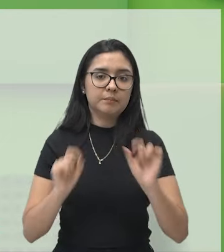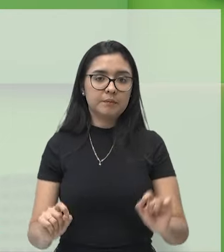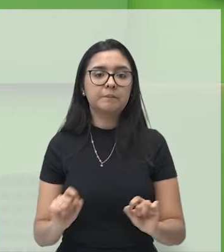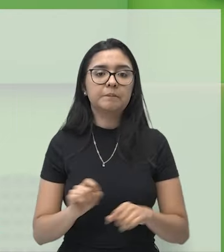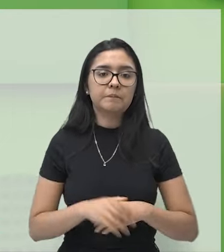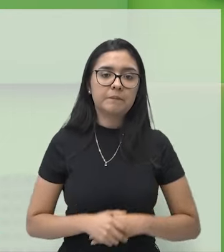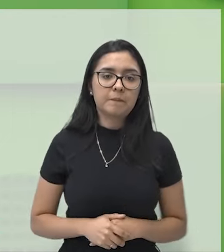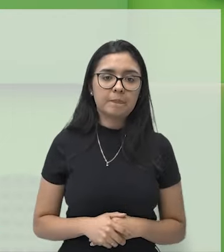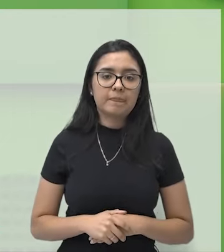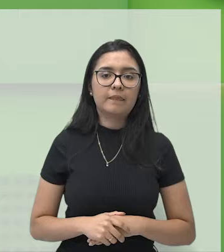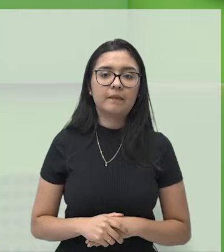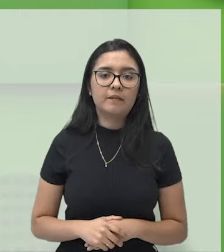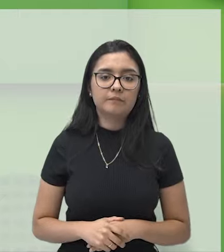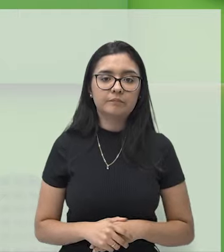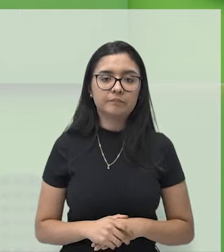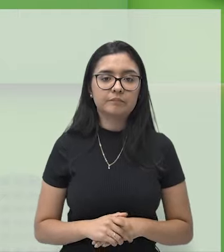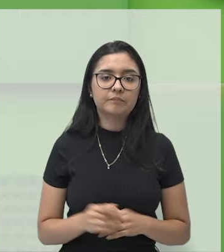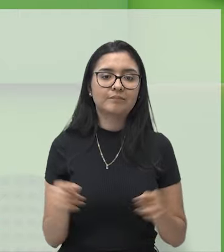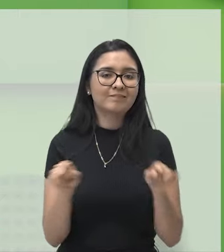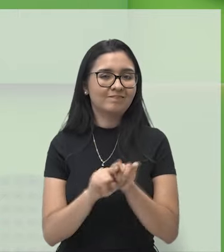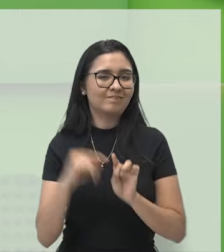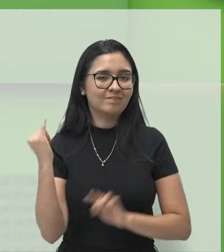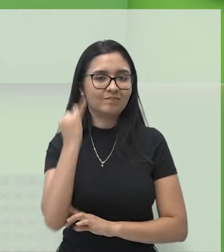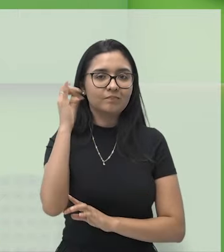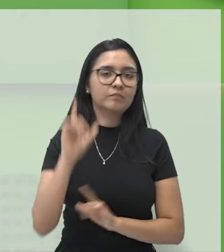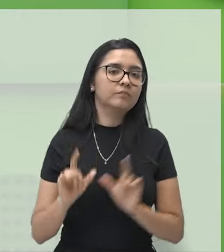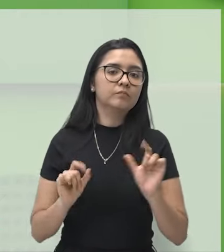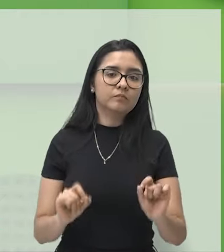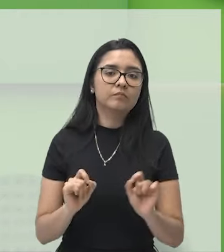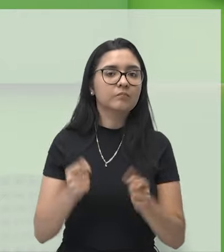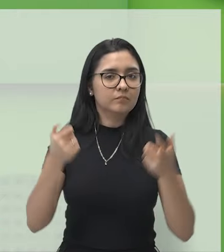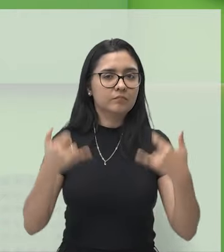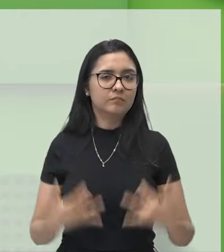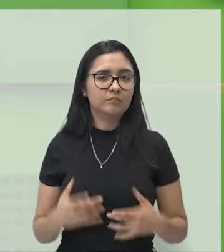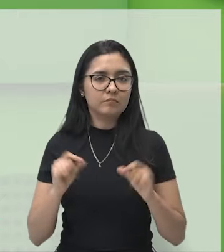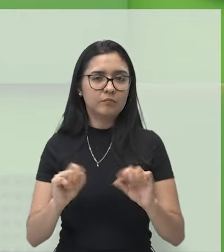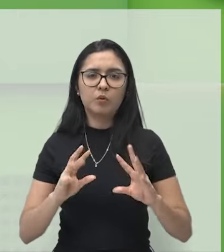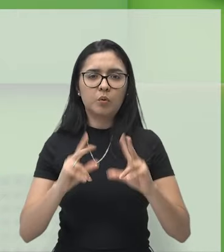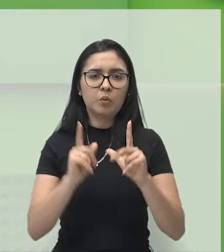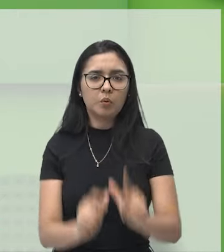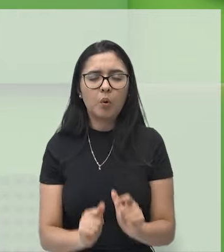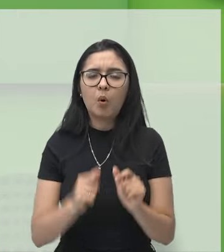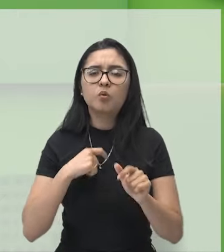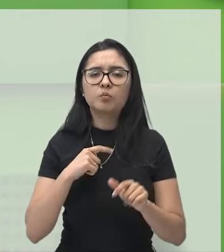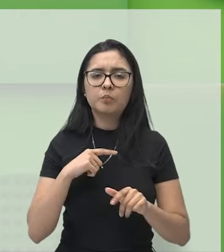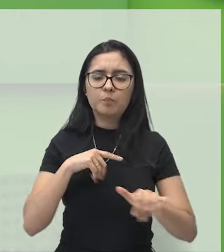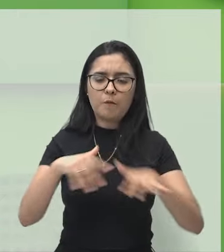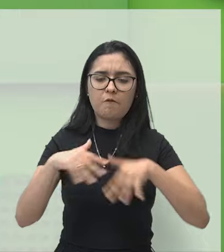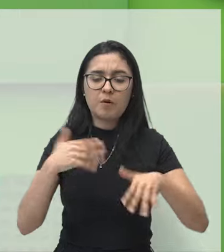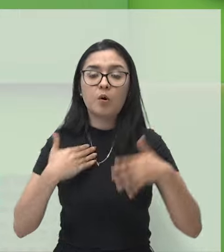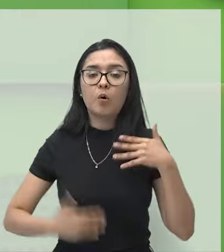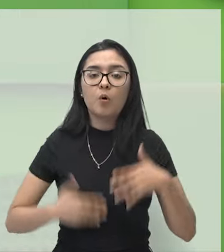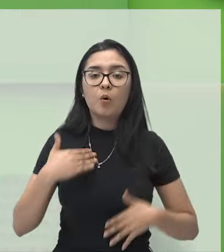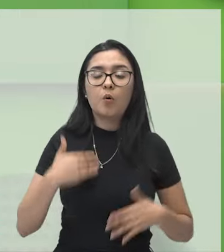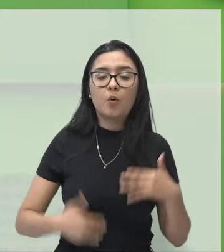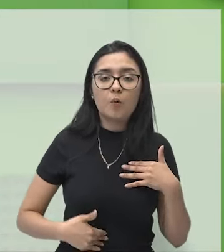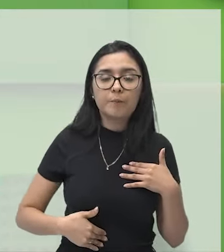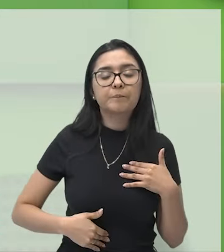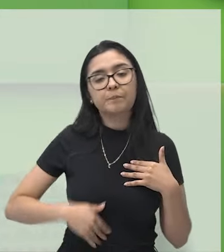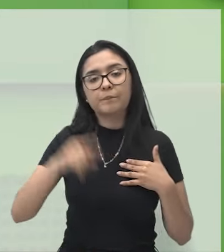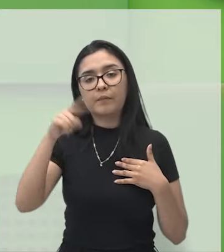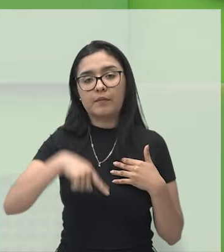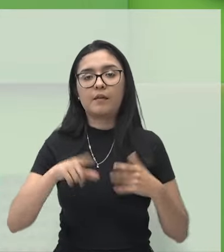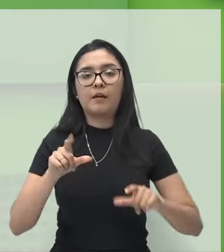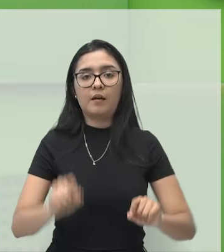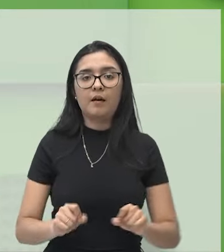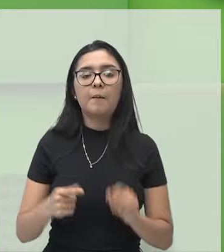e também uma coisa muito importante. Eu não falei que todos os nossos movimentos, eles são realizados